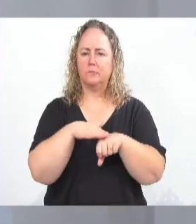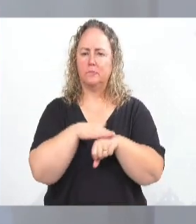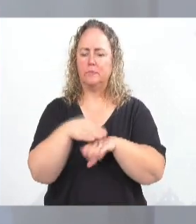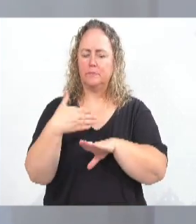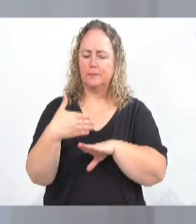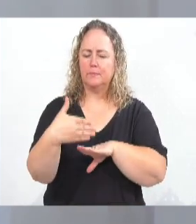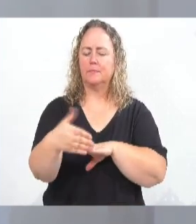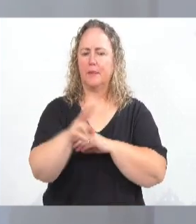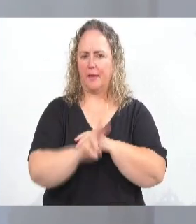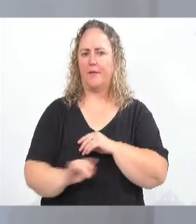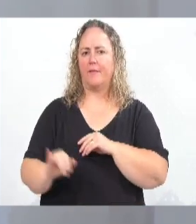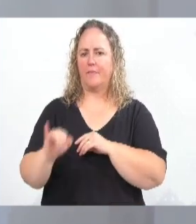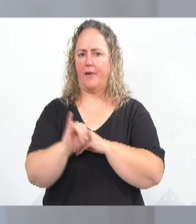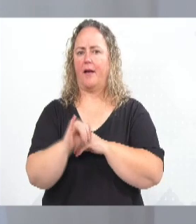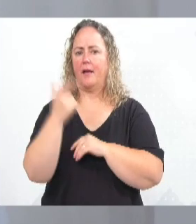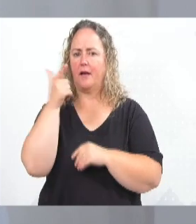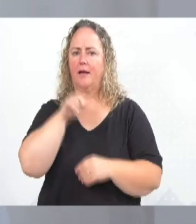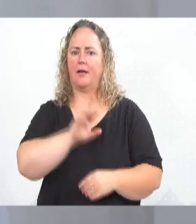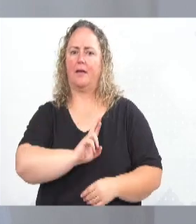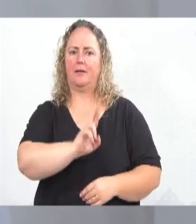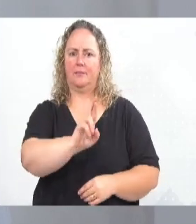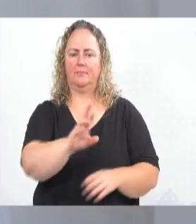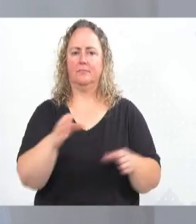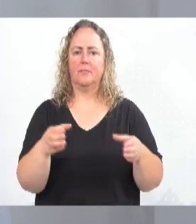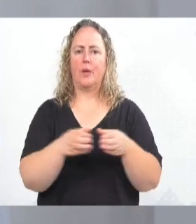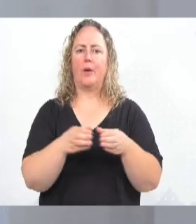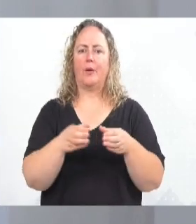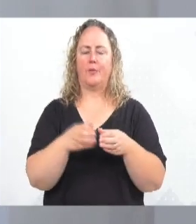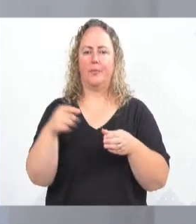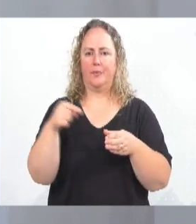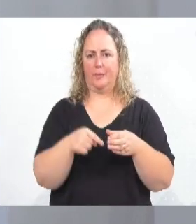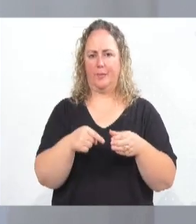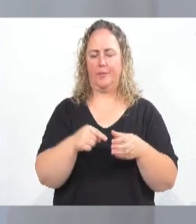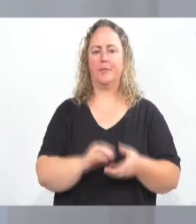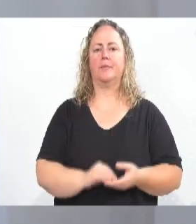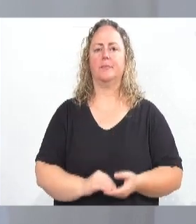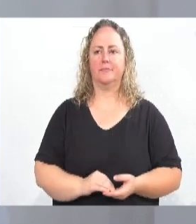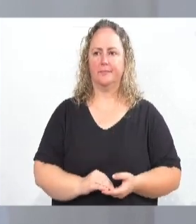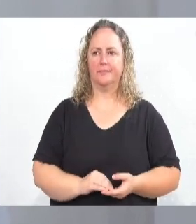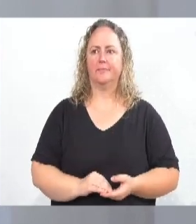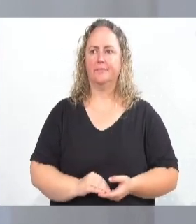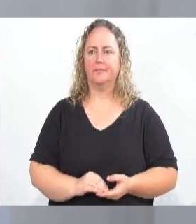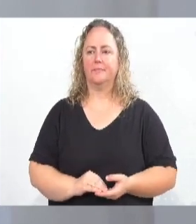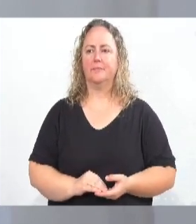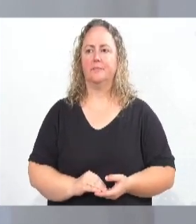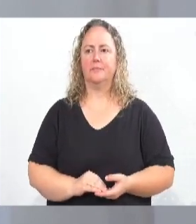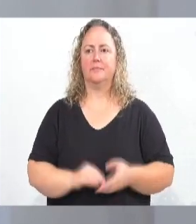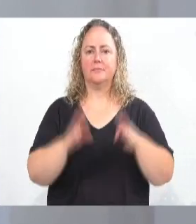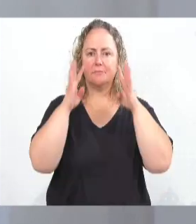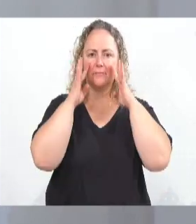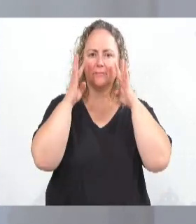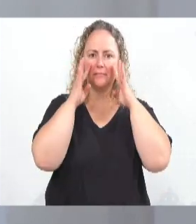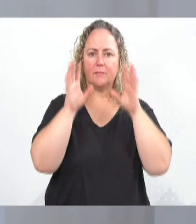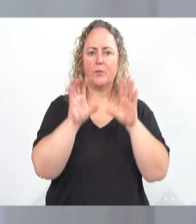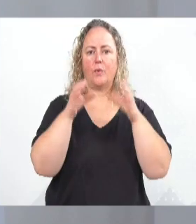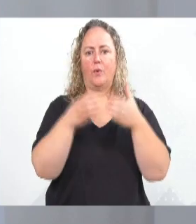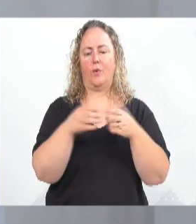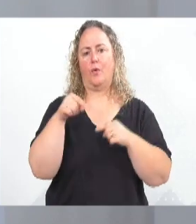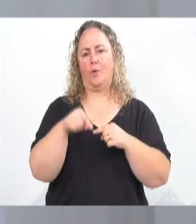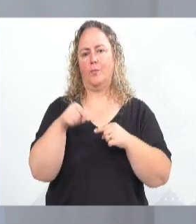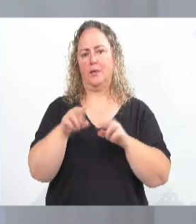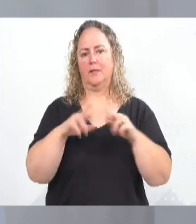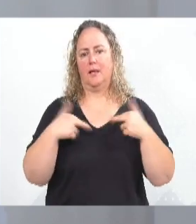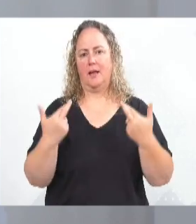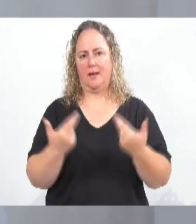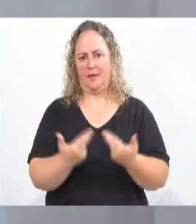que tem um representante, nos consegue, que é importante, inclusive, de estar ouvindo a comunidade nessas